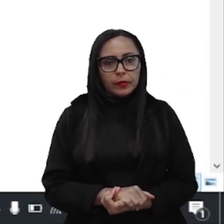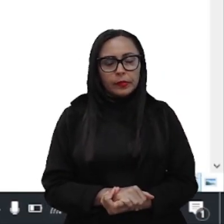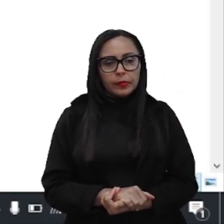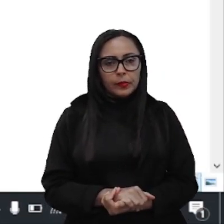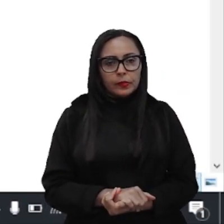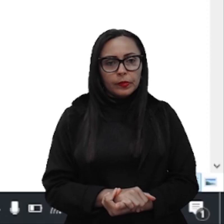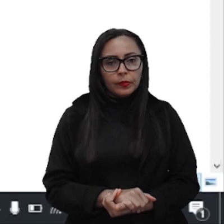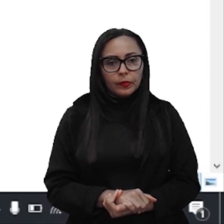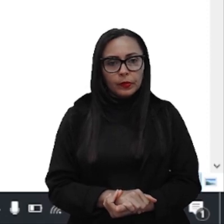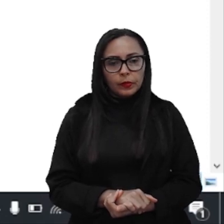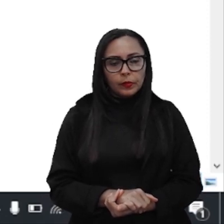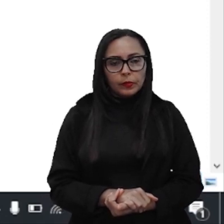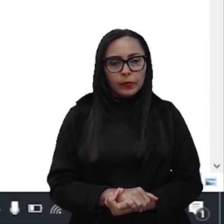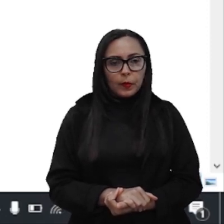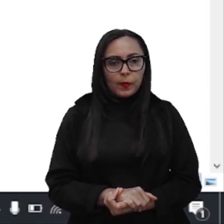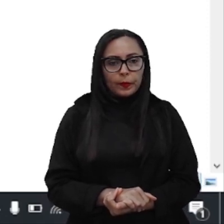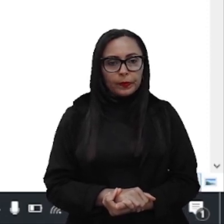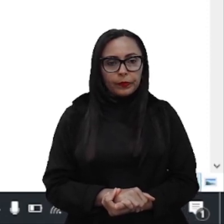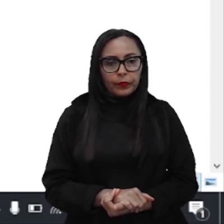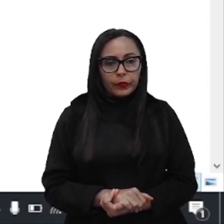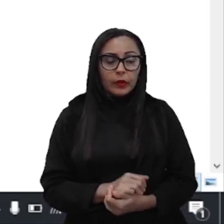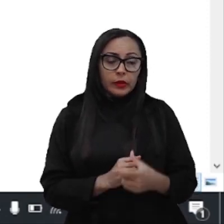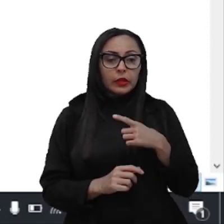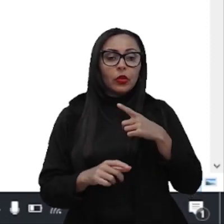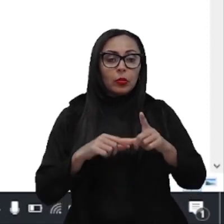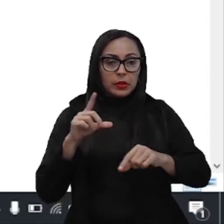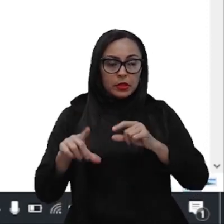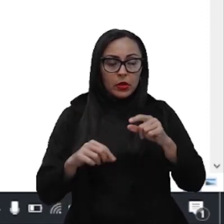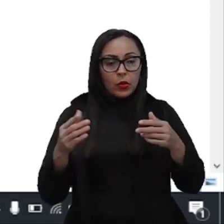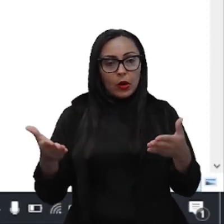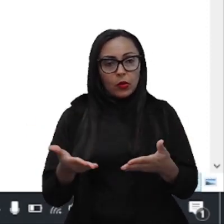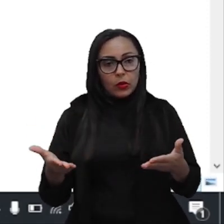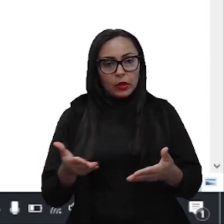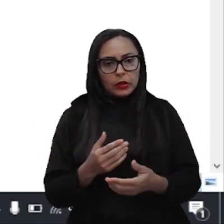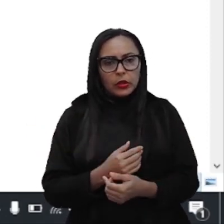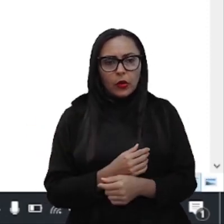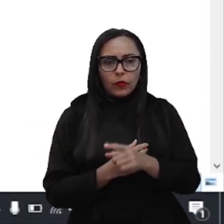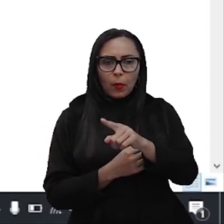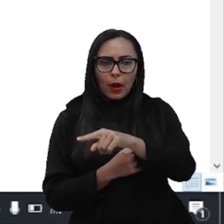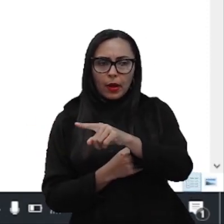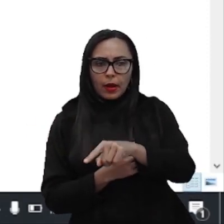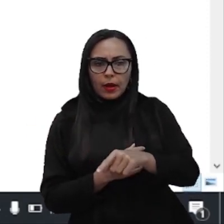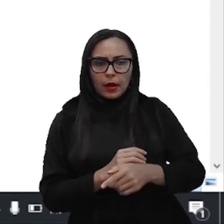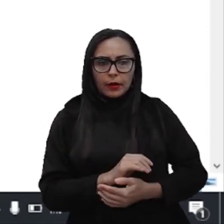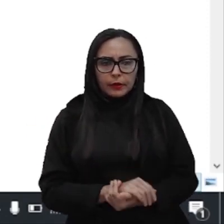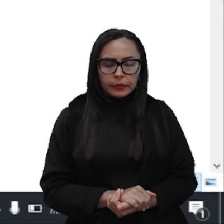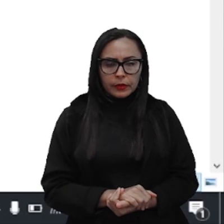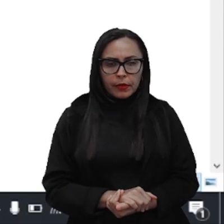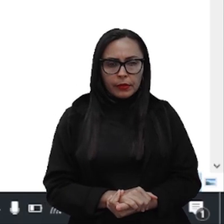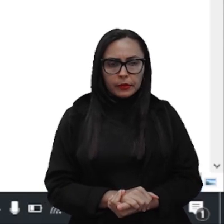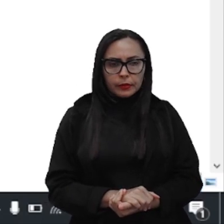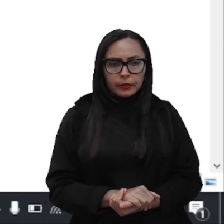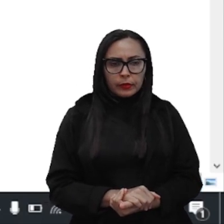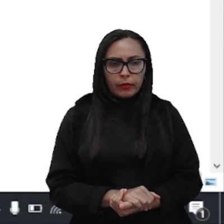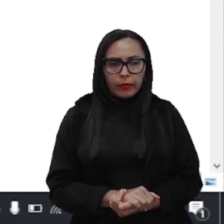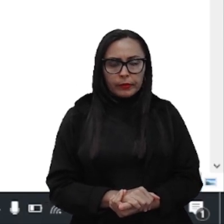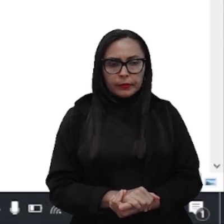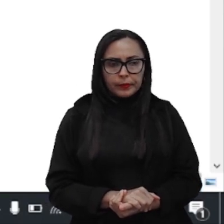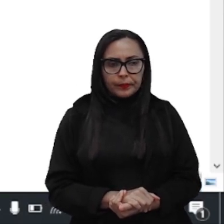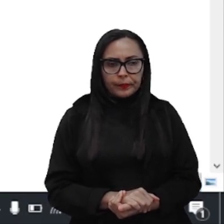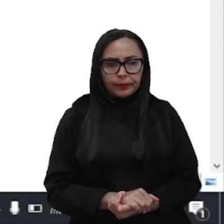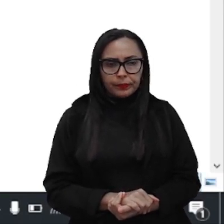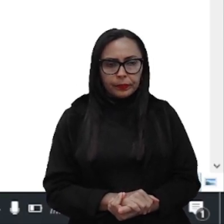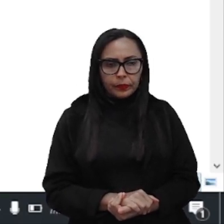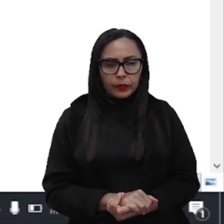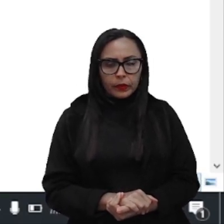né, tem a opção de instalar, né, agora, né? Vamos marcar essas duas opções, tá certo? Para adicionar no path, né, que é o padrão de você executar o